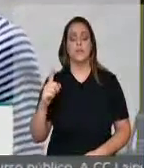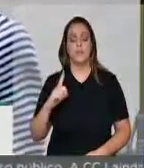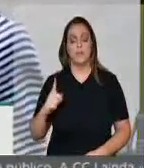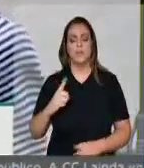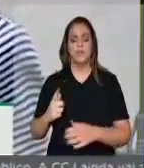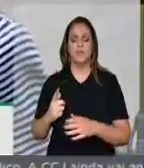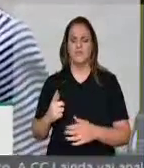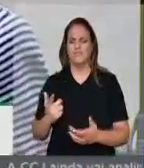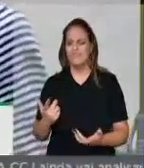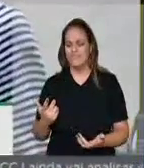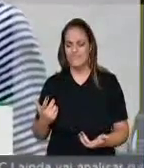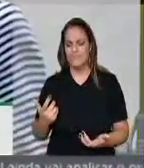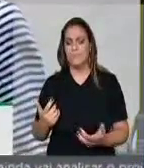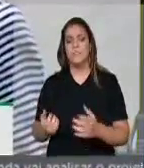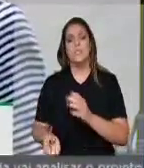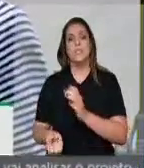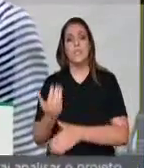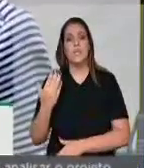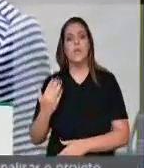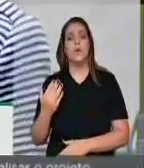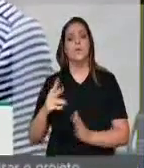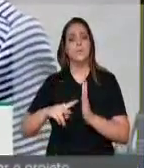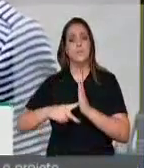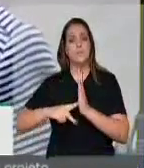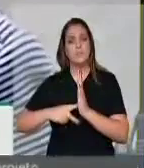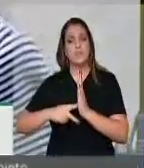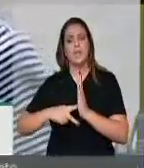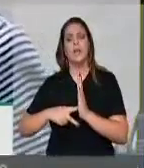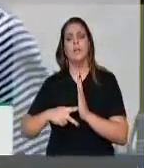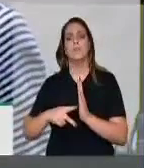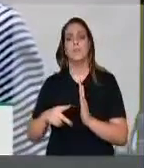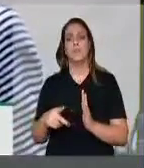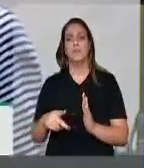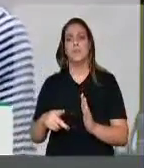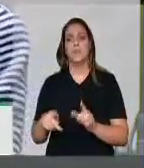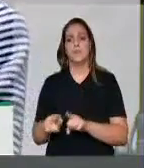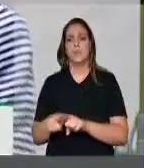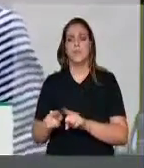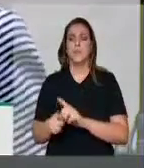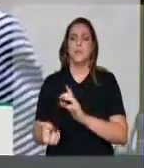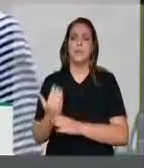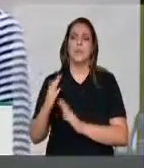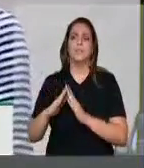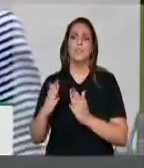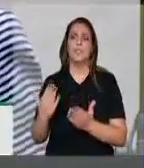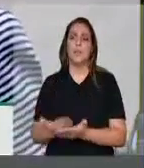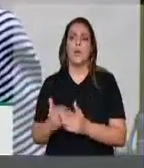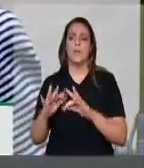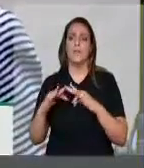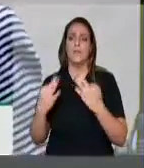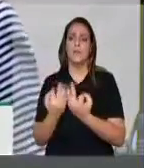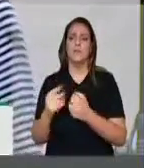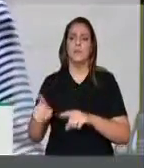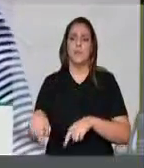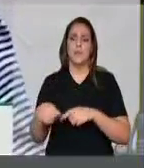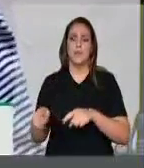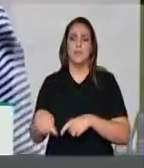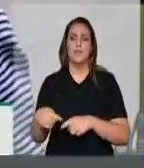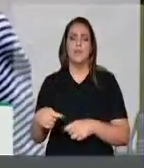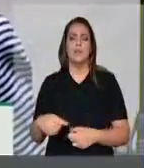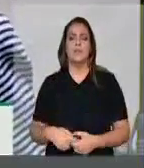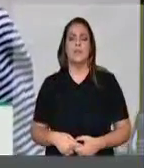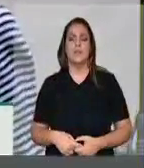Sindicato dos Trabalhadores Rurais do Amapá e da Escola Família Agrícola do Distrito do Carvão, em Mazagão.